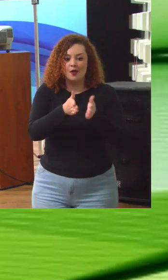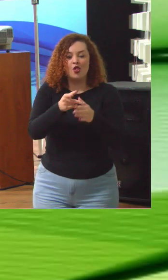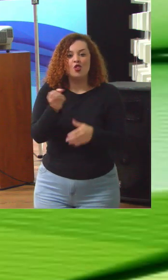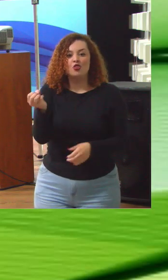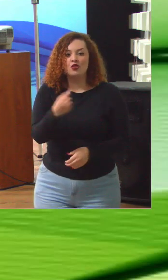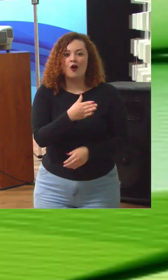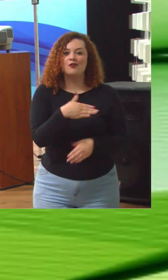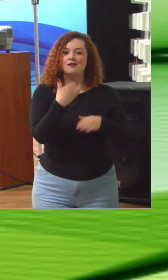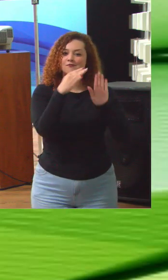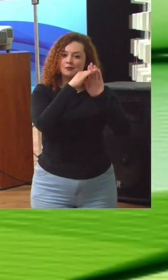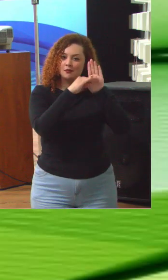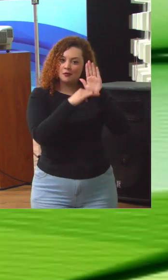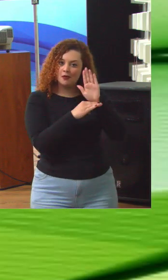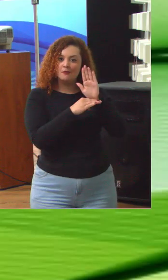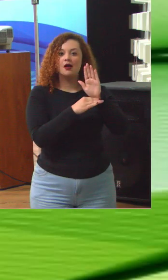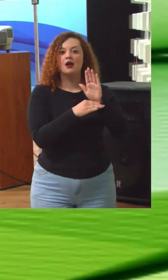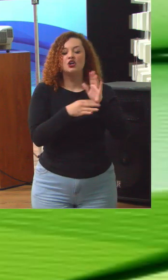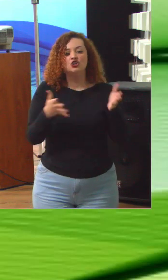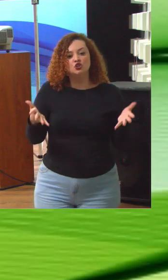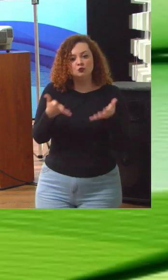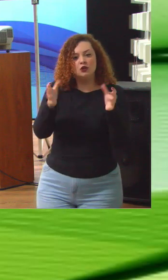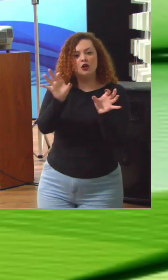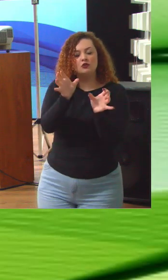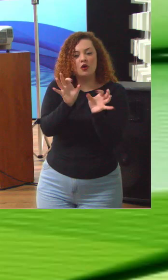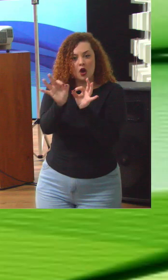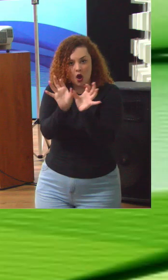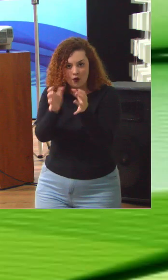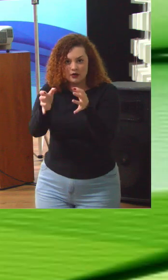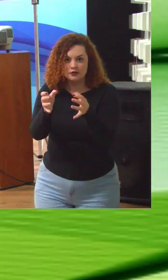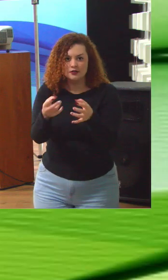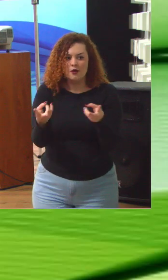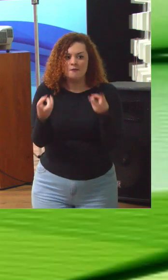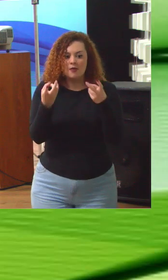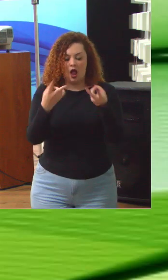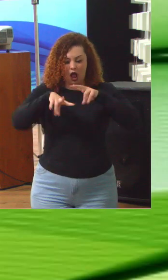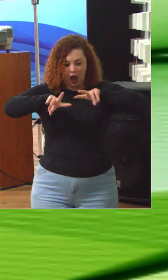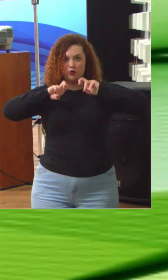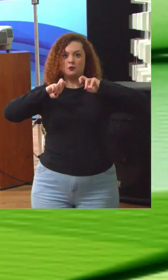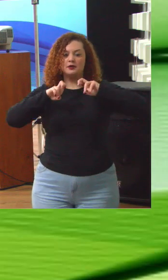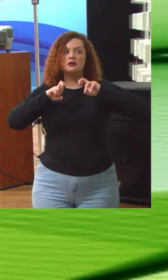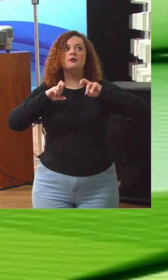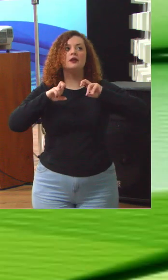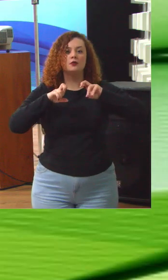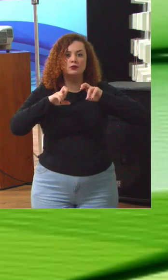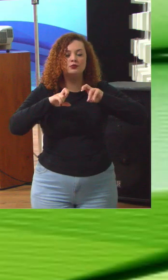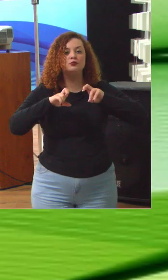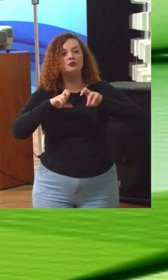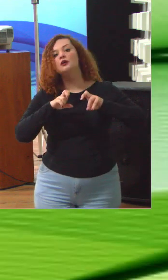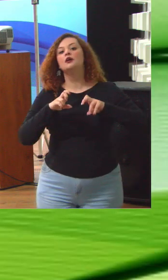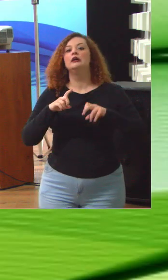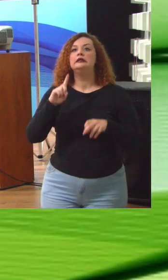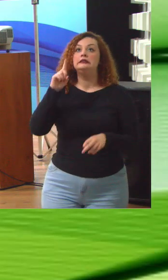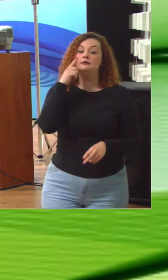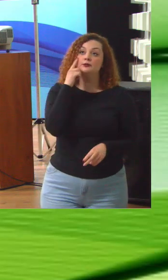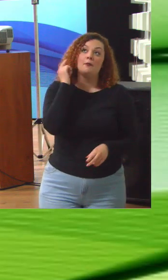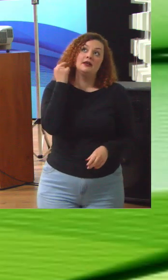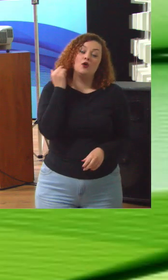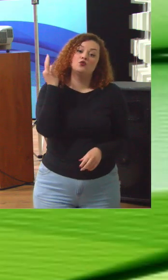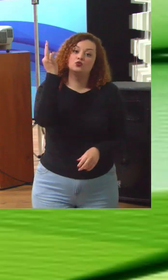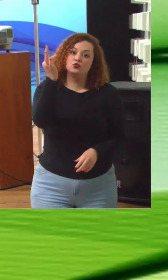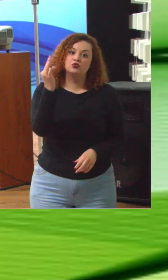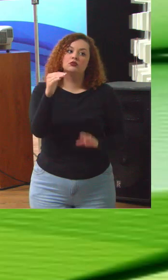fases, estimulando as organizações a se verem por esta lente. E quem sabe daqui a algum tempo nós fazemos, inclusive, medidas